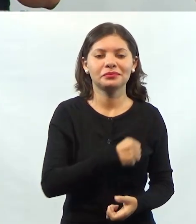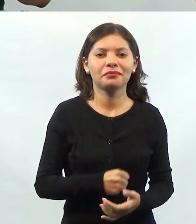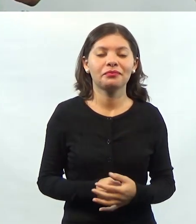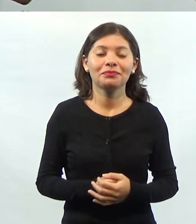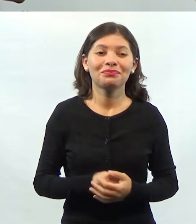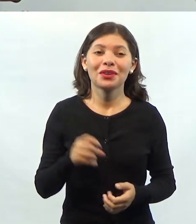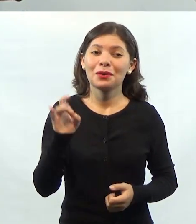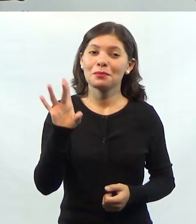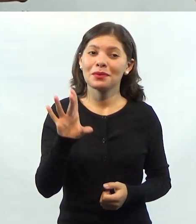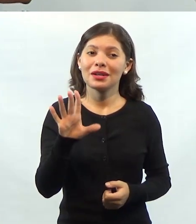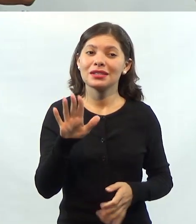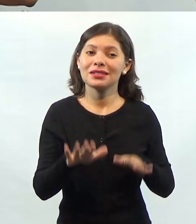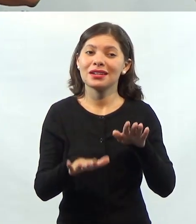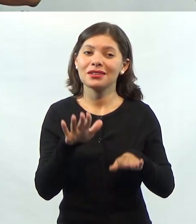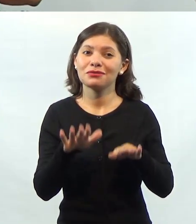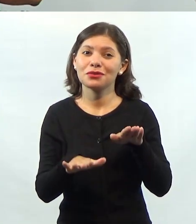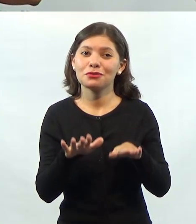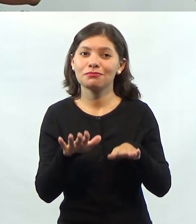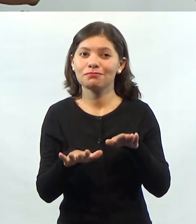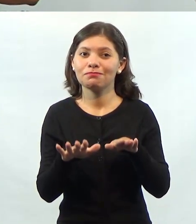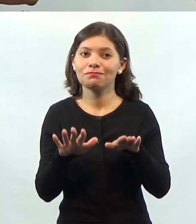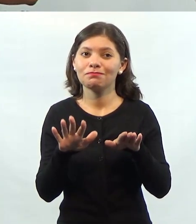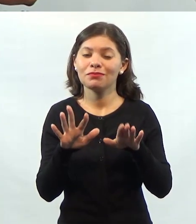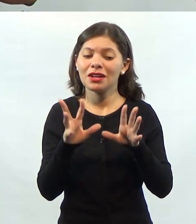Só que será que eles foram eficientes?